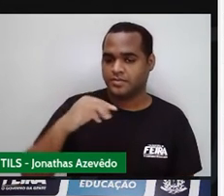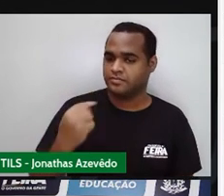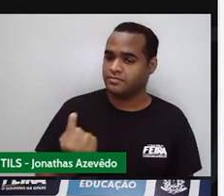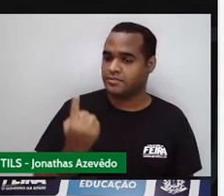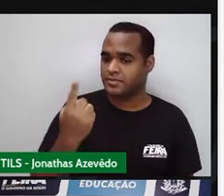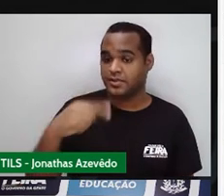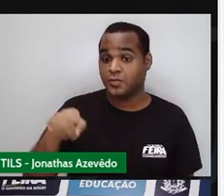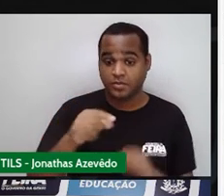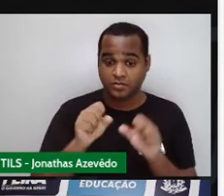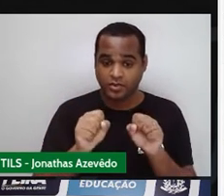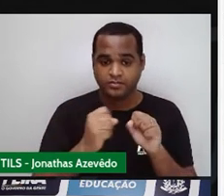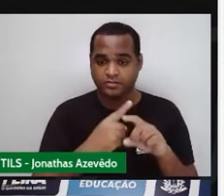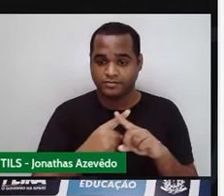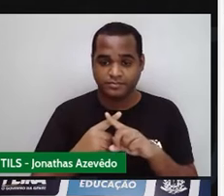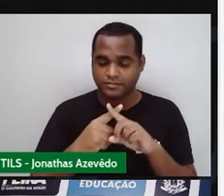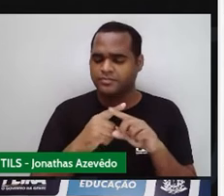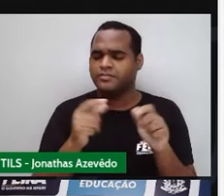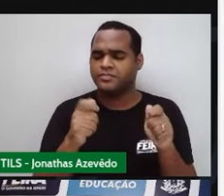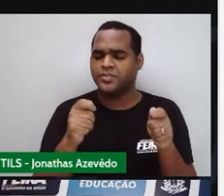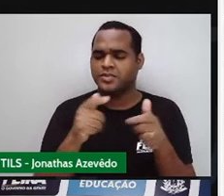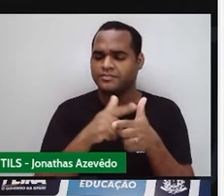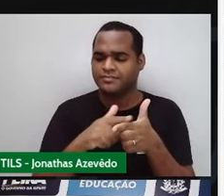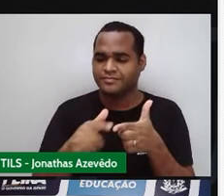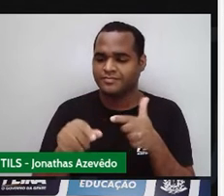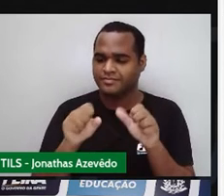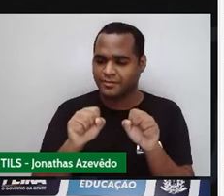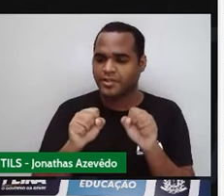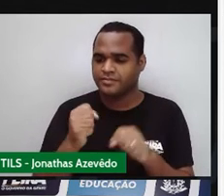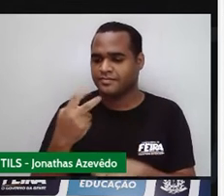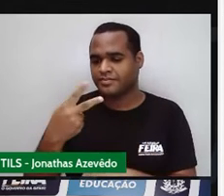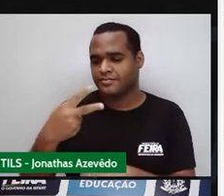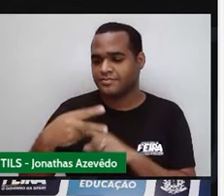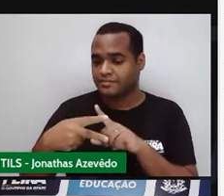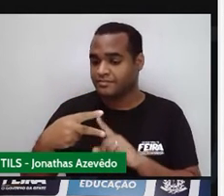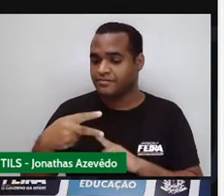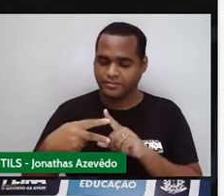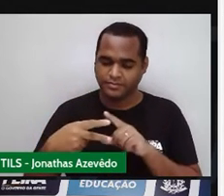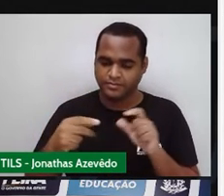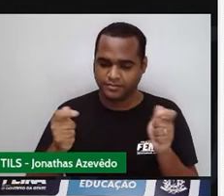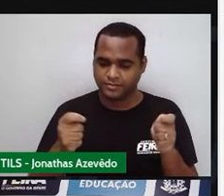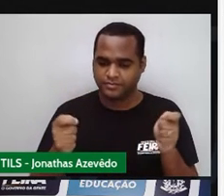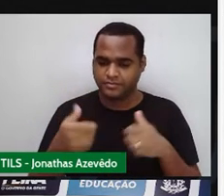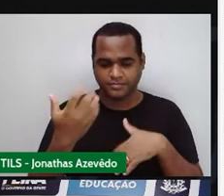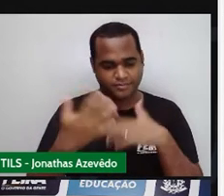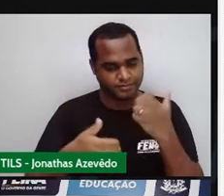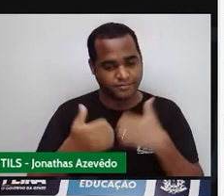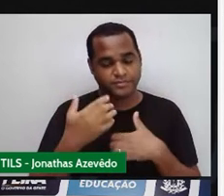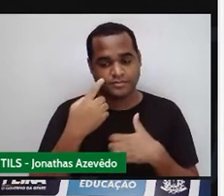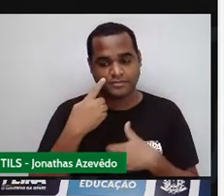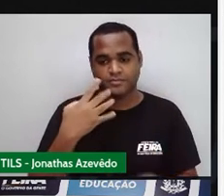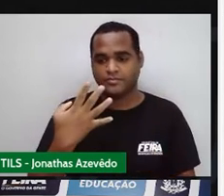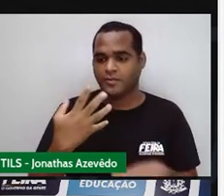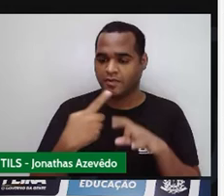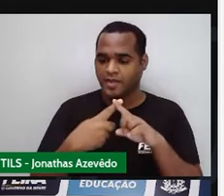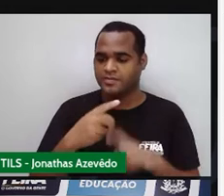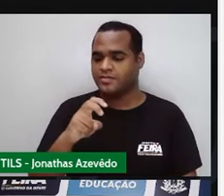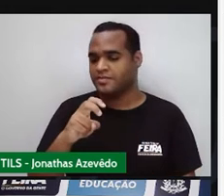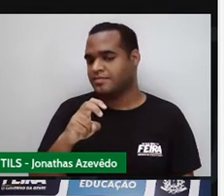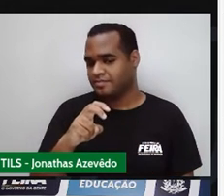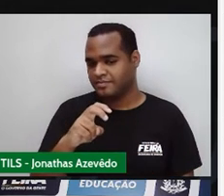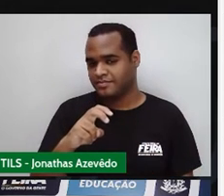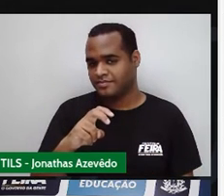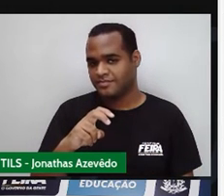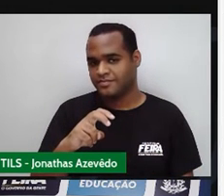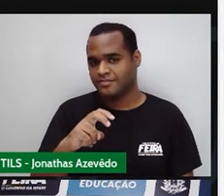essa multiplicação, a gente divide isso por 2, né? Bom, 4 vezes 5,